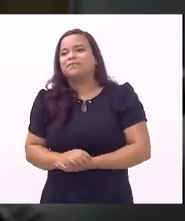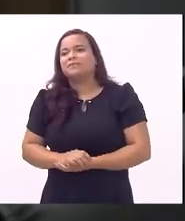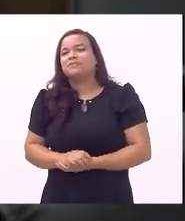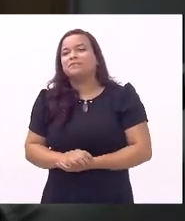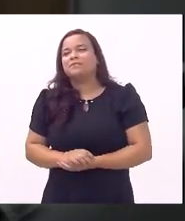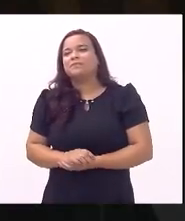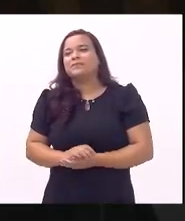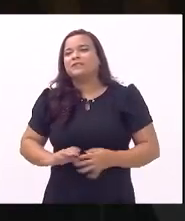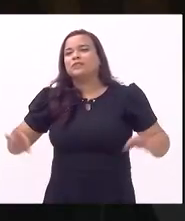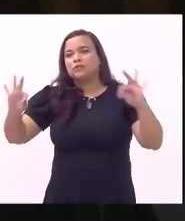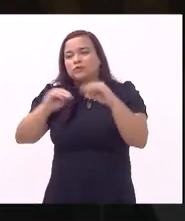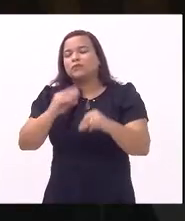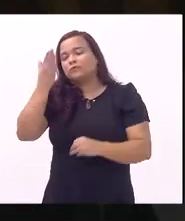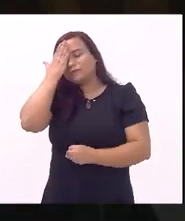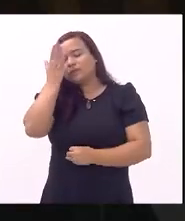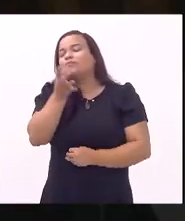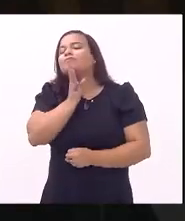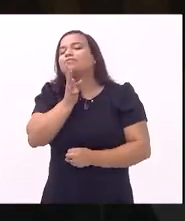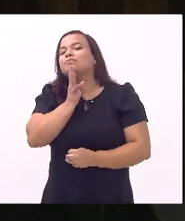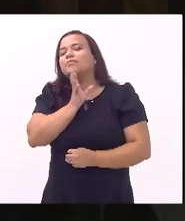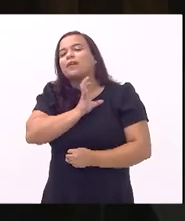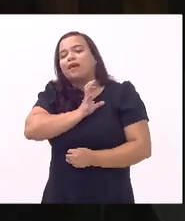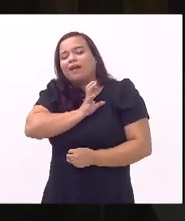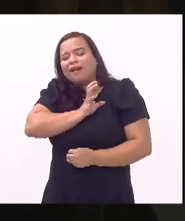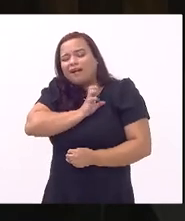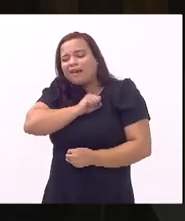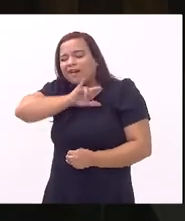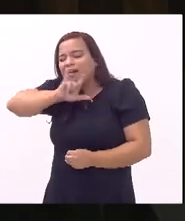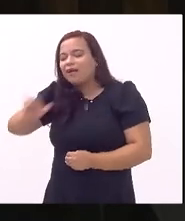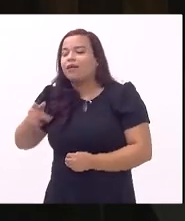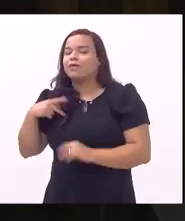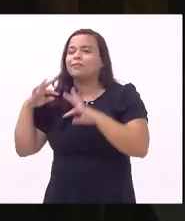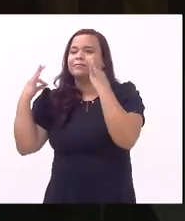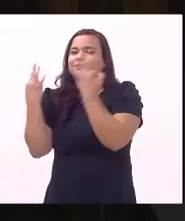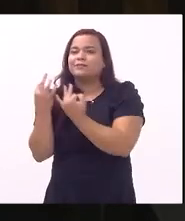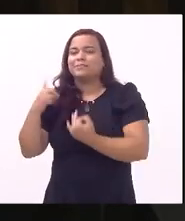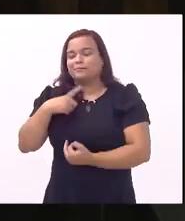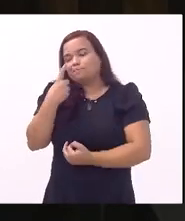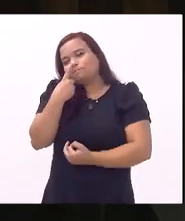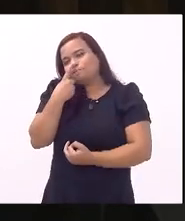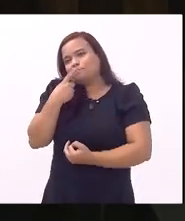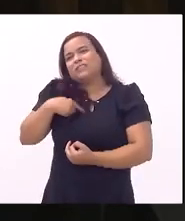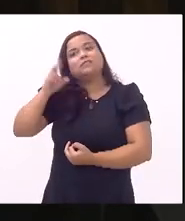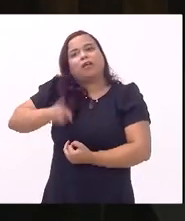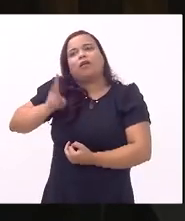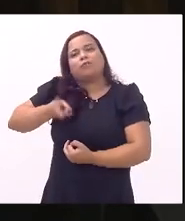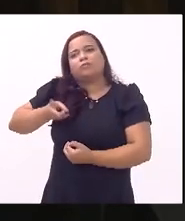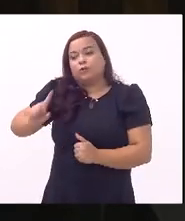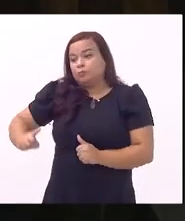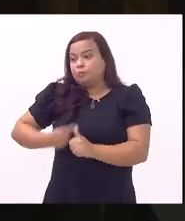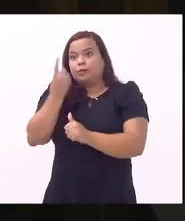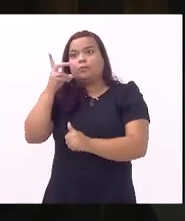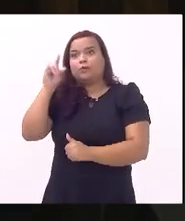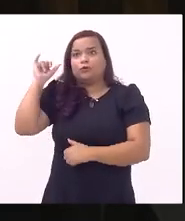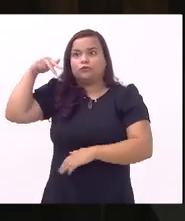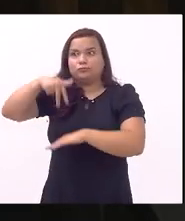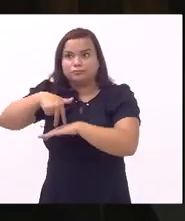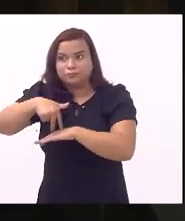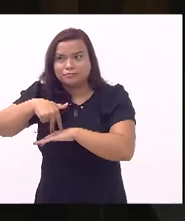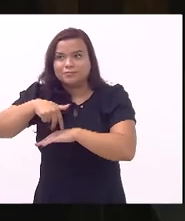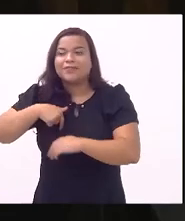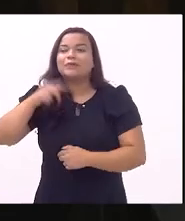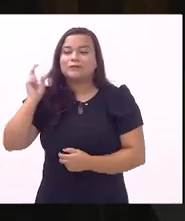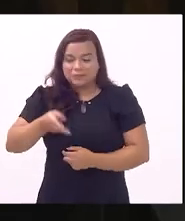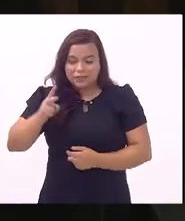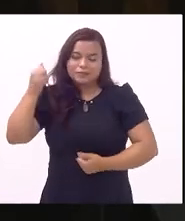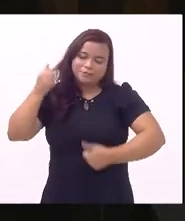todos sabem aqui o amor que eu tenho pela minha família eu sempre desde o meu primeiro dia aqui eu